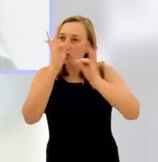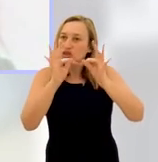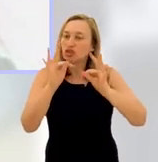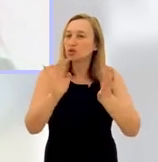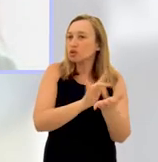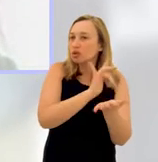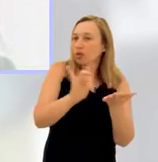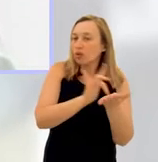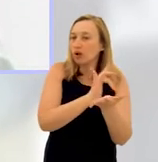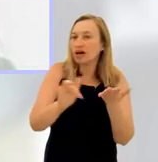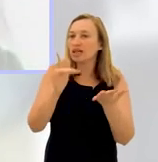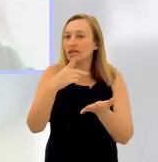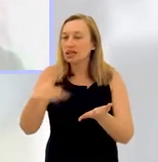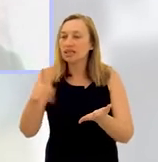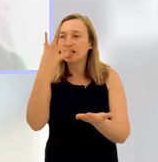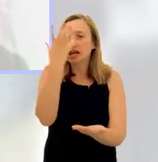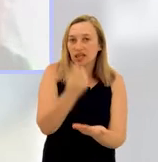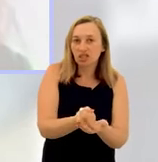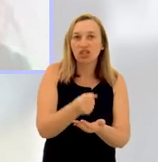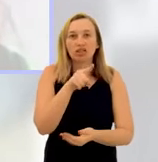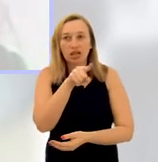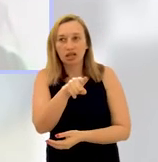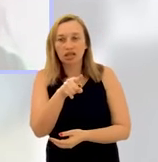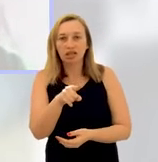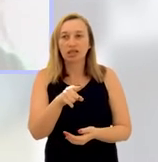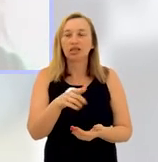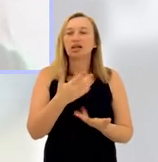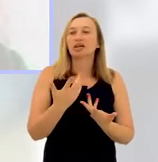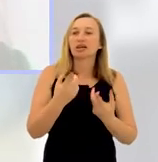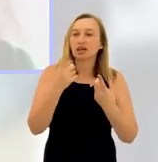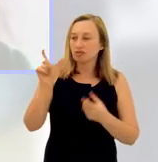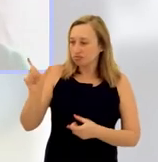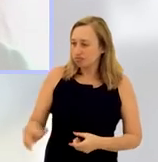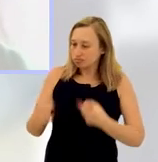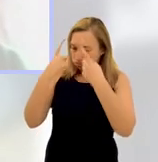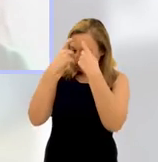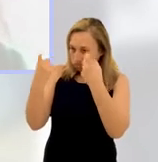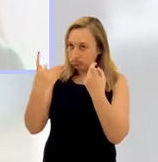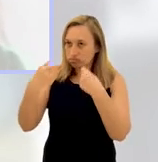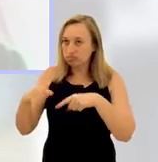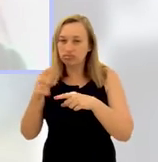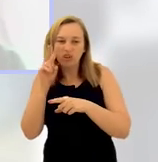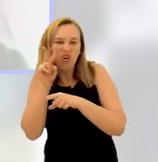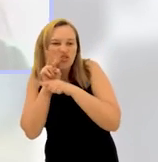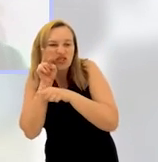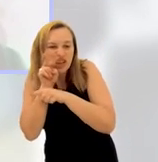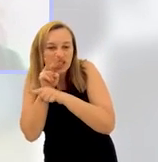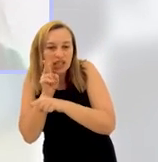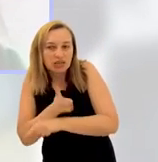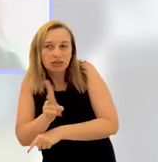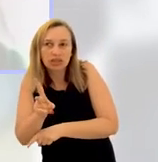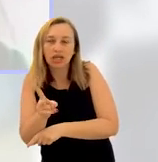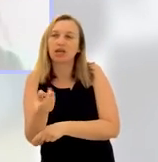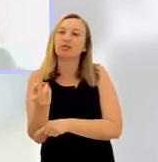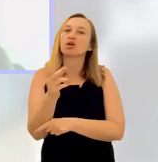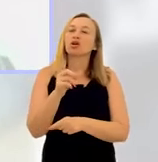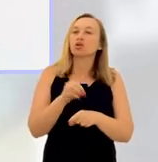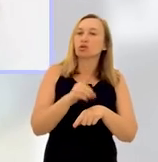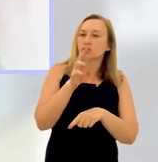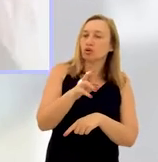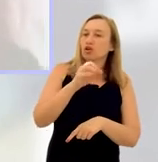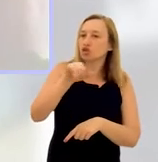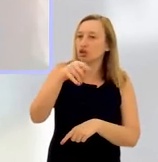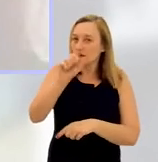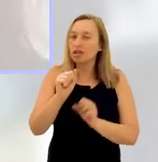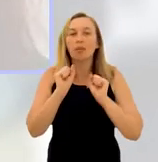tecnologia do celular dela e ela ter aquilo registrado ali. Uma vez que o agressor, ele está ali sempre vigiando, né, a